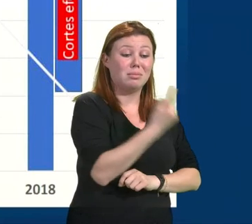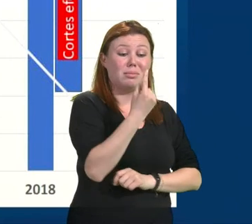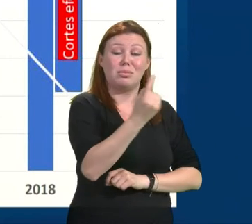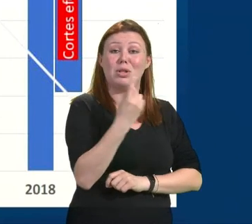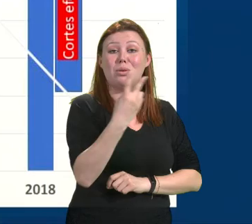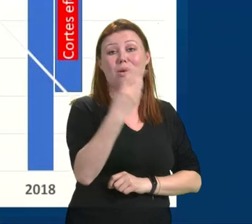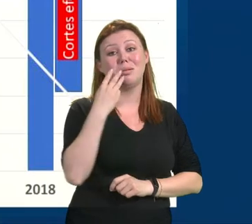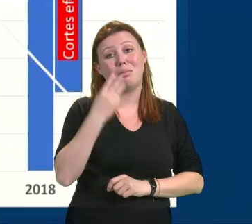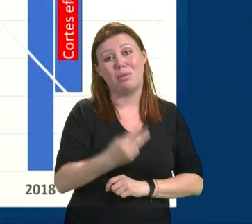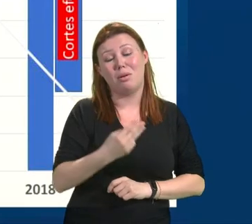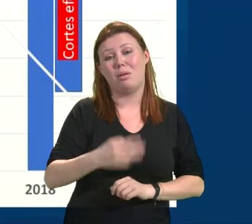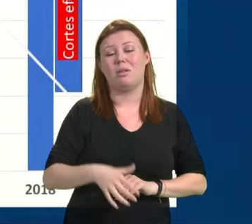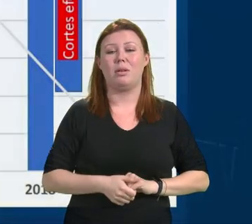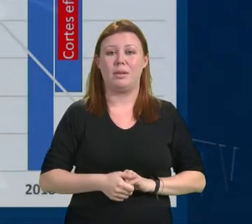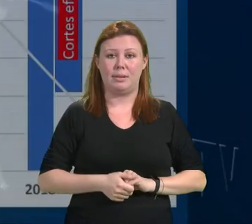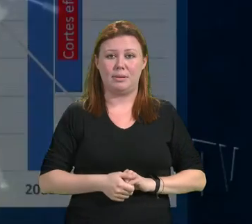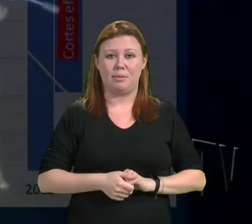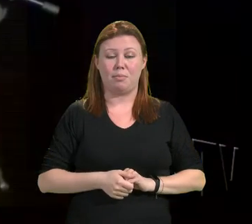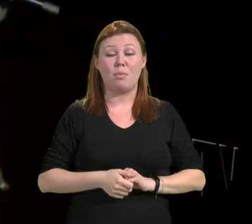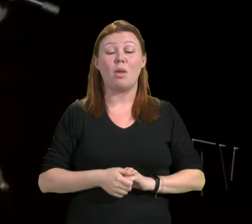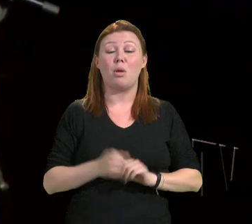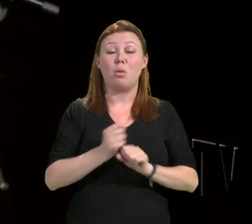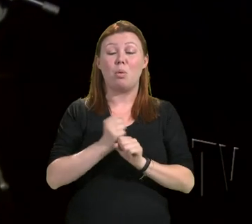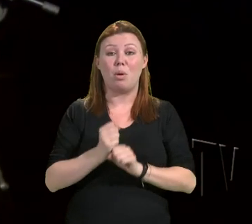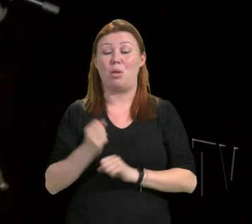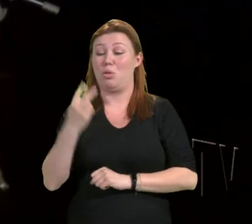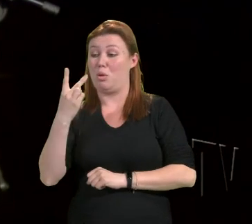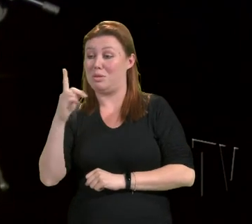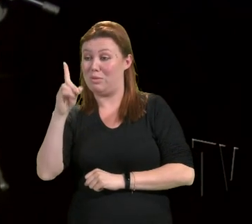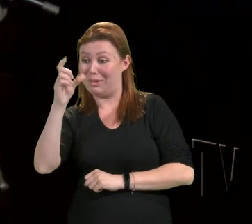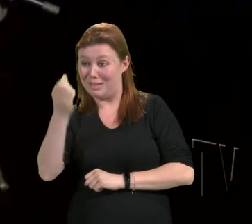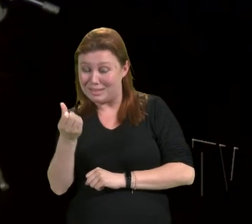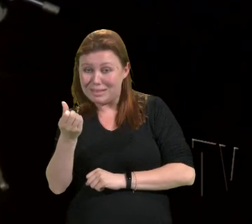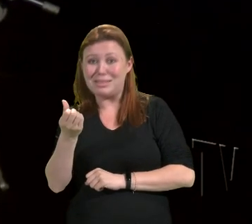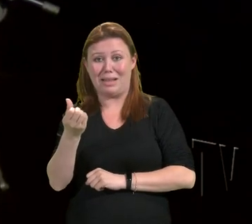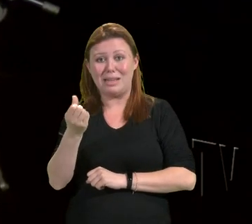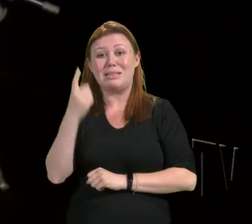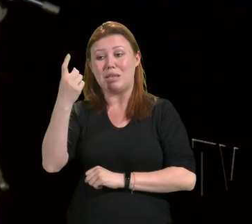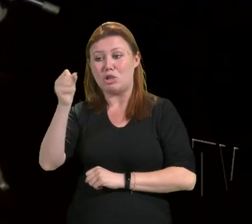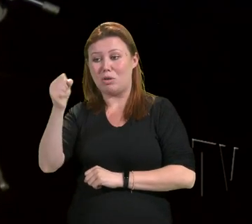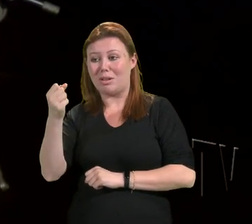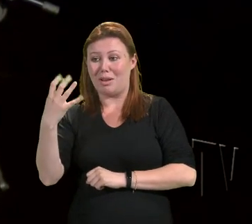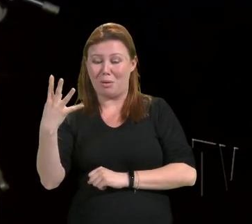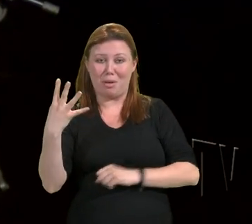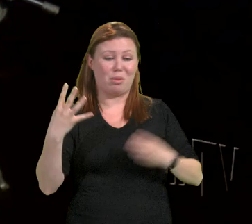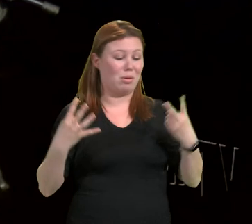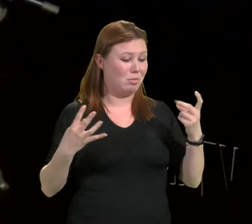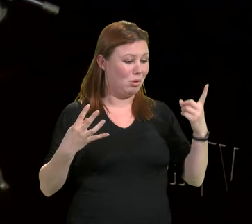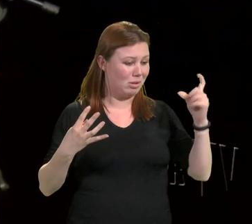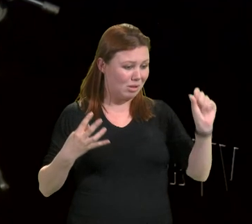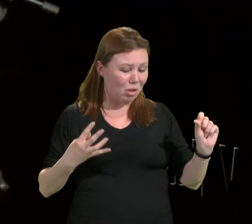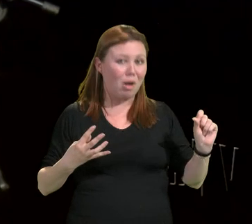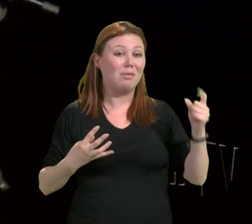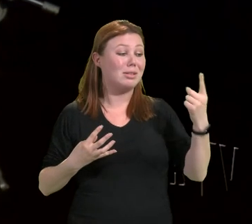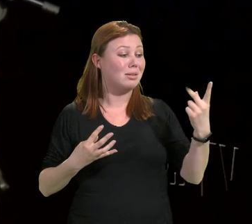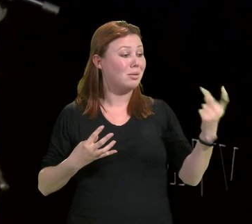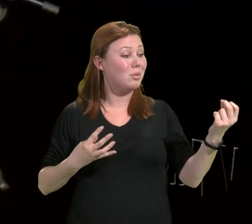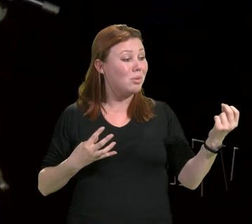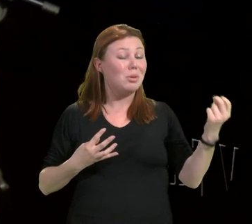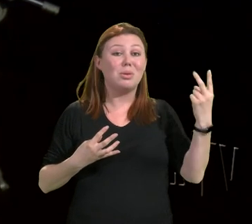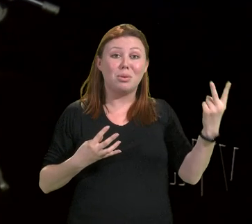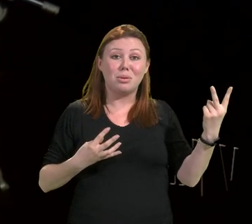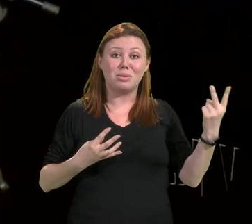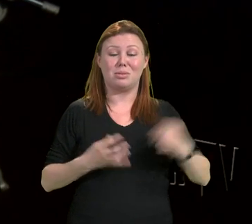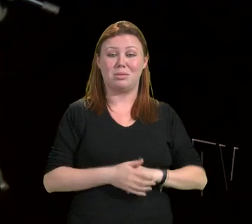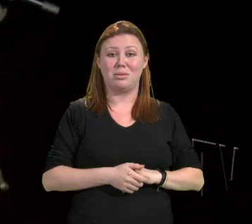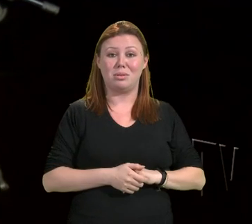Em 2016, 184. Em 2019, 112. Me digam como é possível